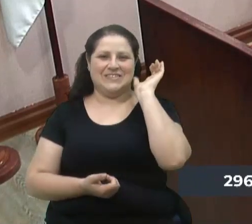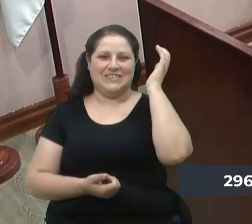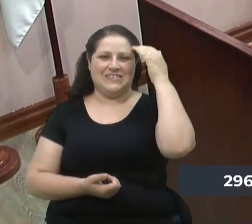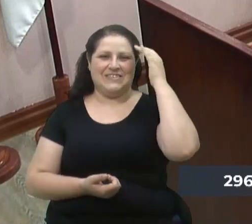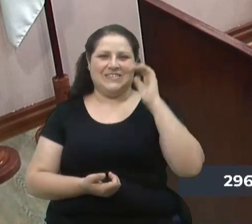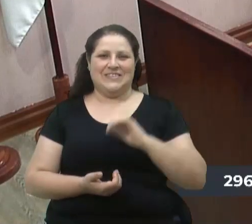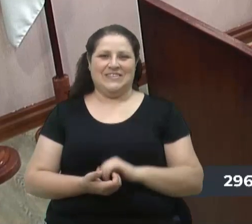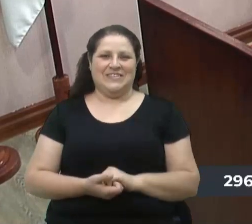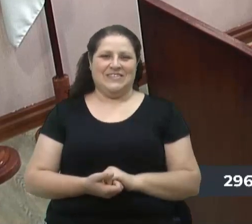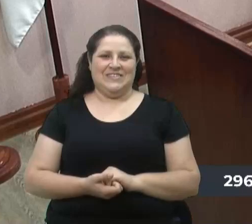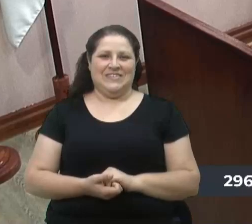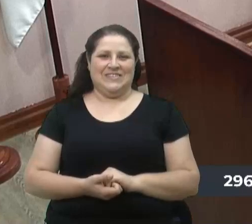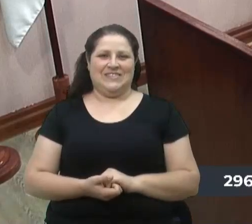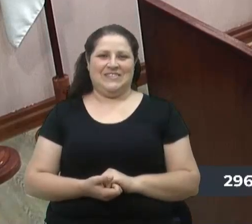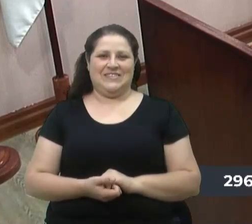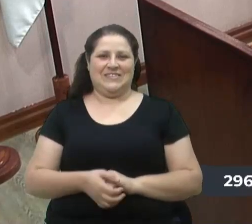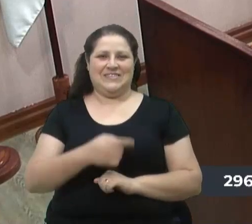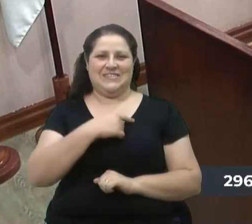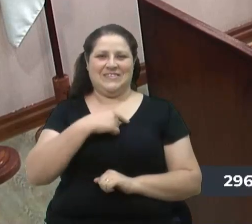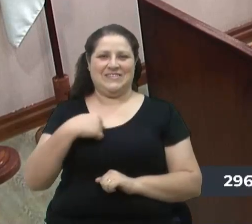agradece a mão. Zanquin. Zanquin. Zanquin. Zanquin. Zanquin.